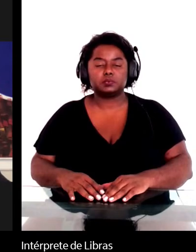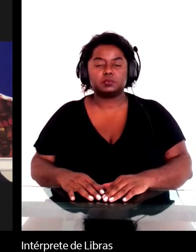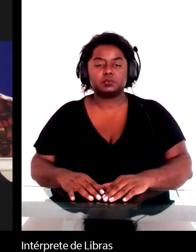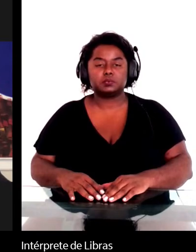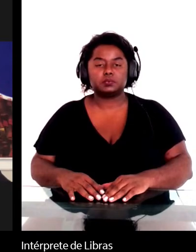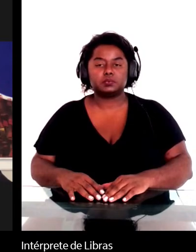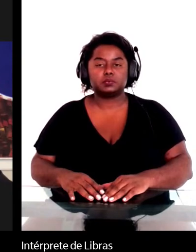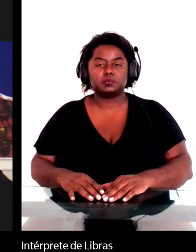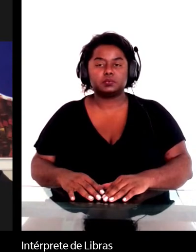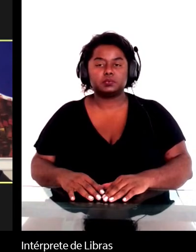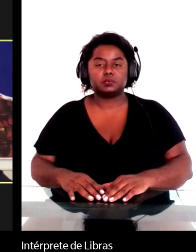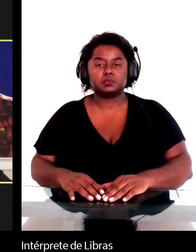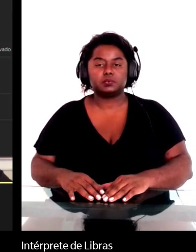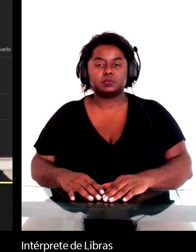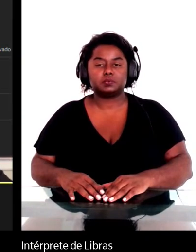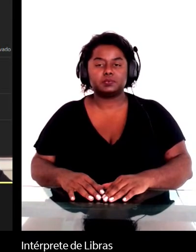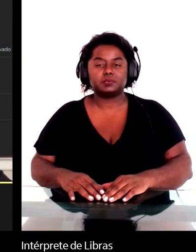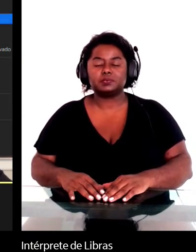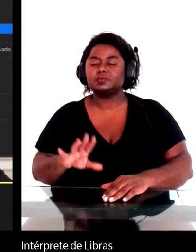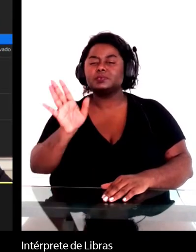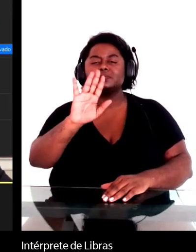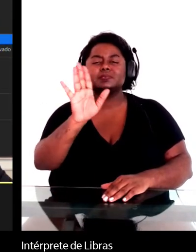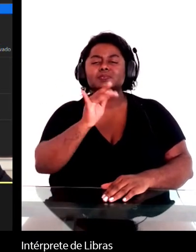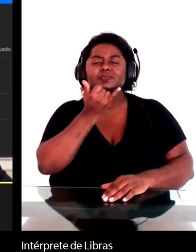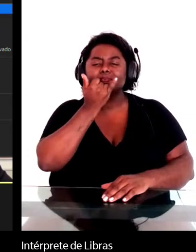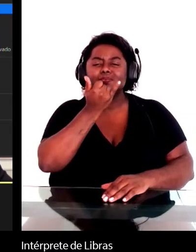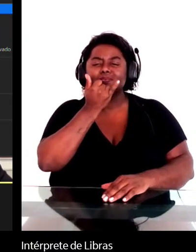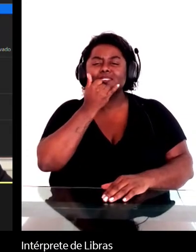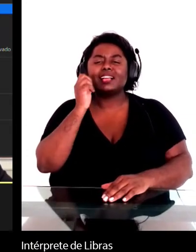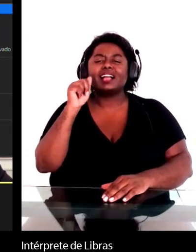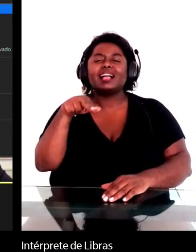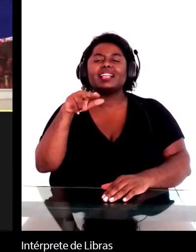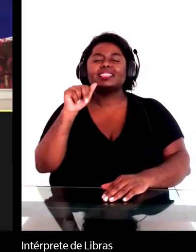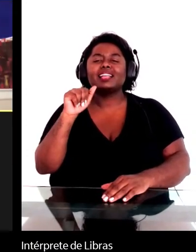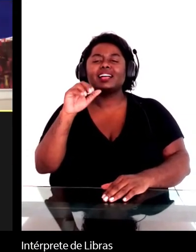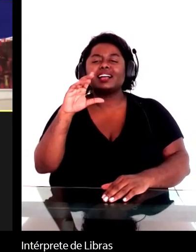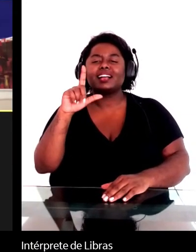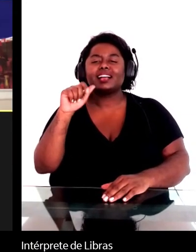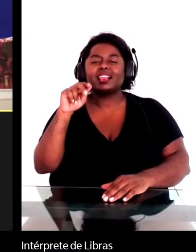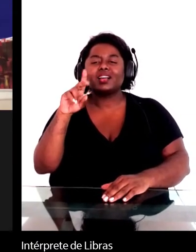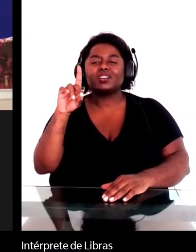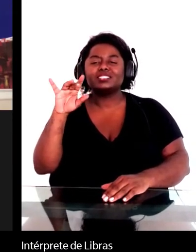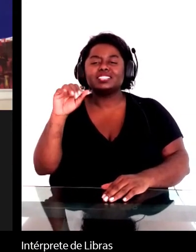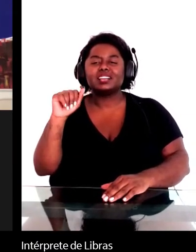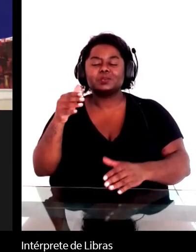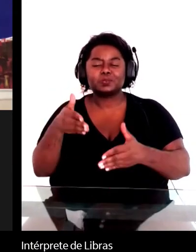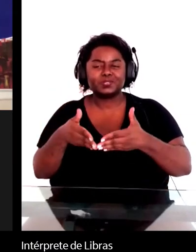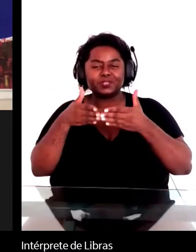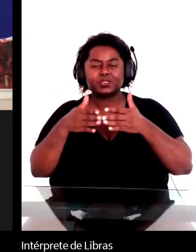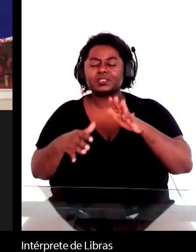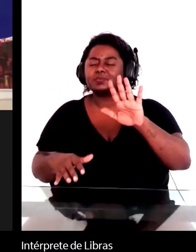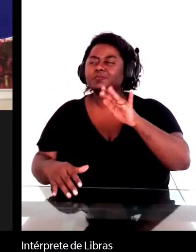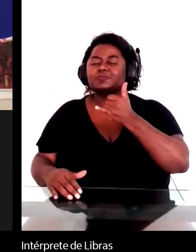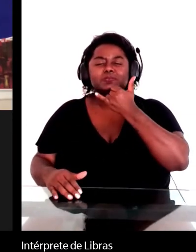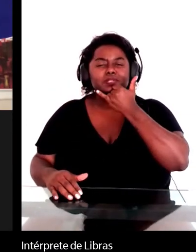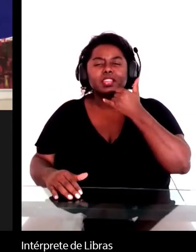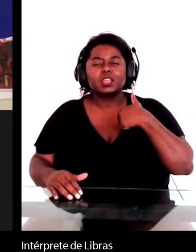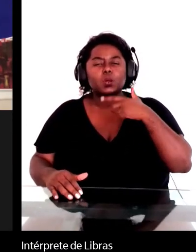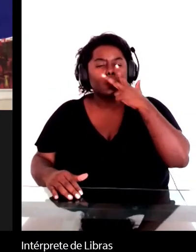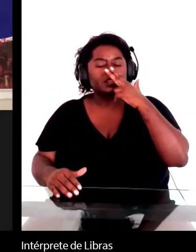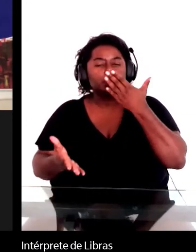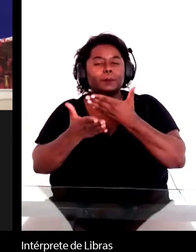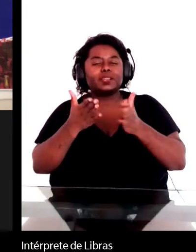não desculpe Ana Cláudia por favor eu acho que eu perdi por um momento a